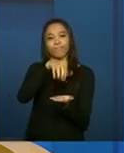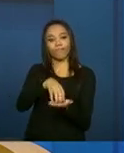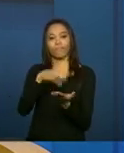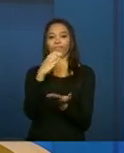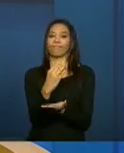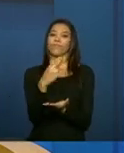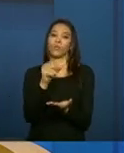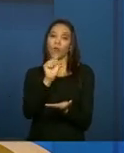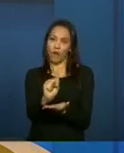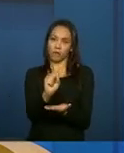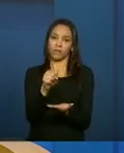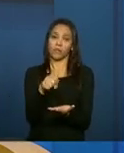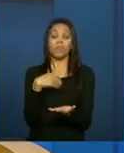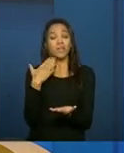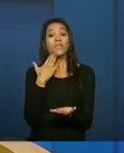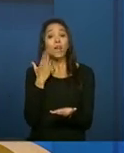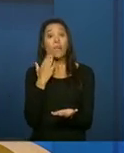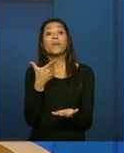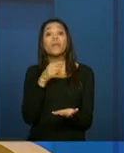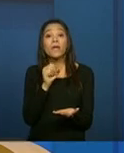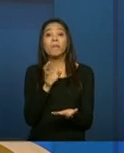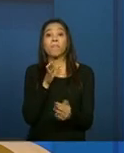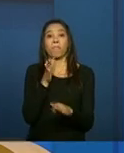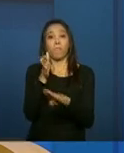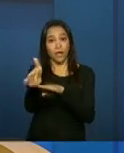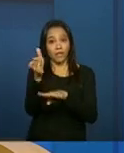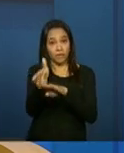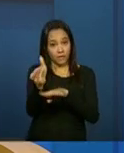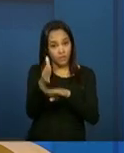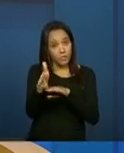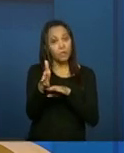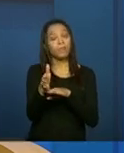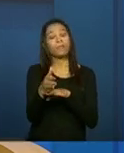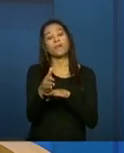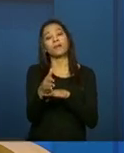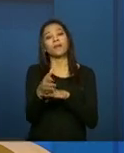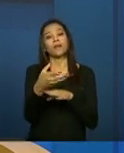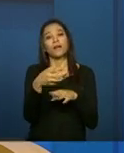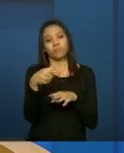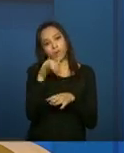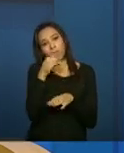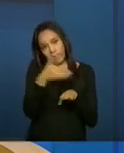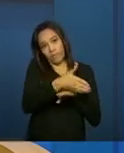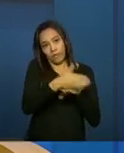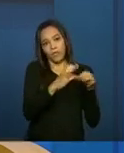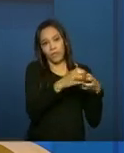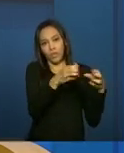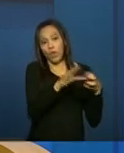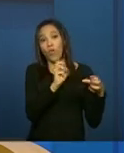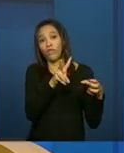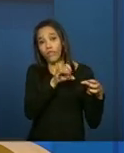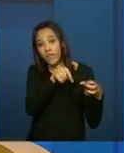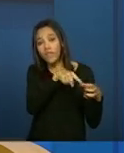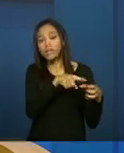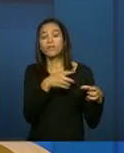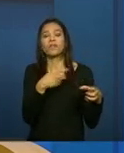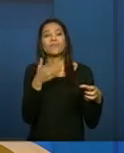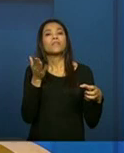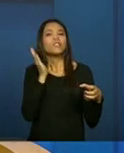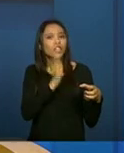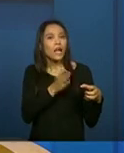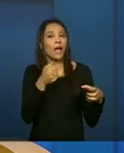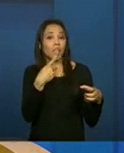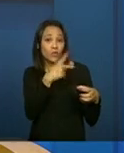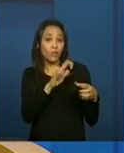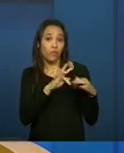gente supõe que o usuário que participa do serviço de convivência, sua família já receber um atendimento ou está sob acompanhamento no PAIF.